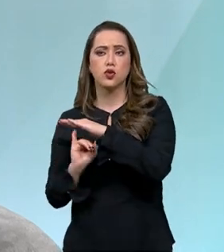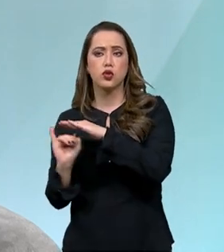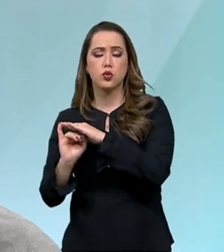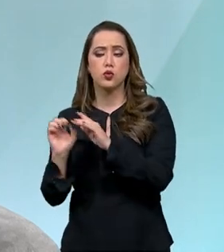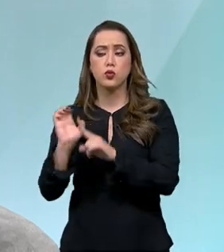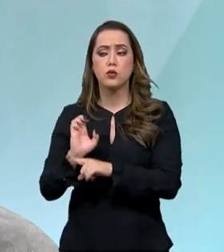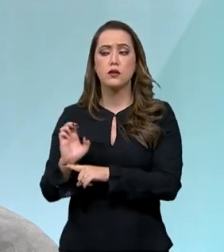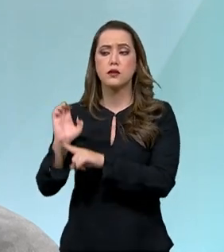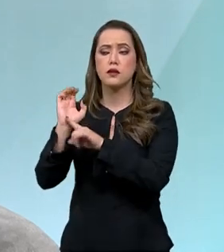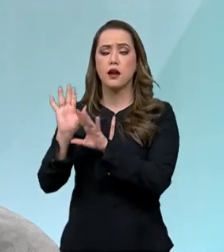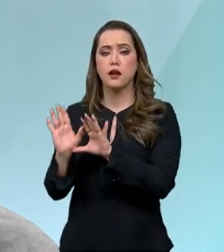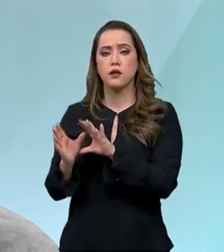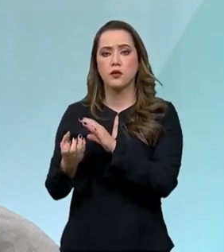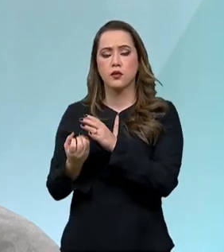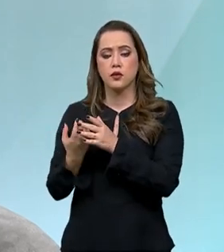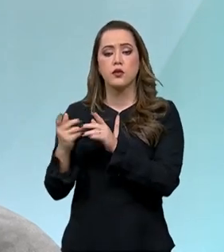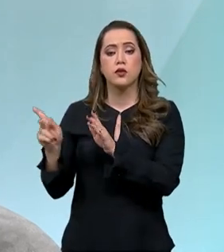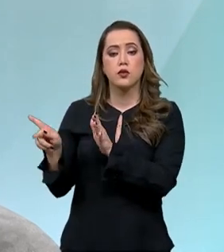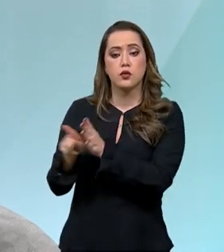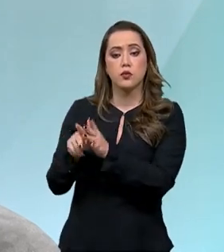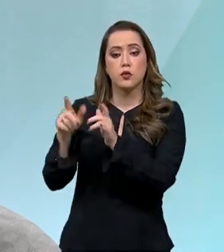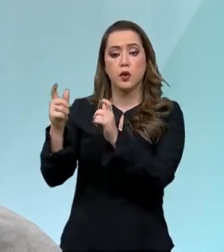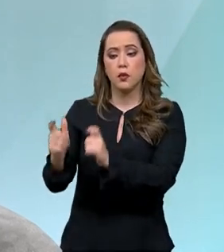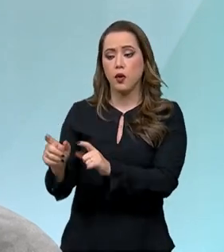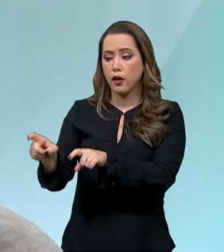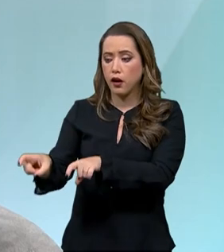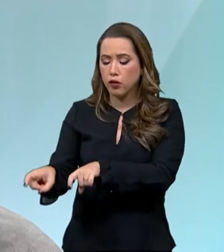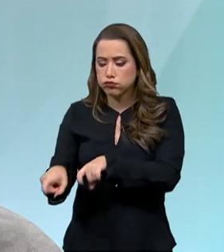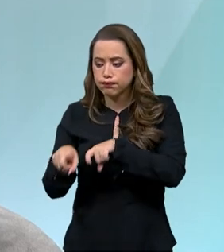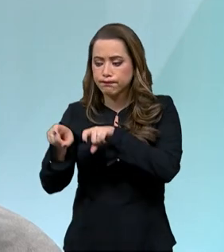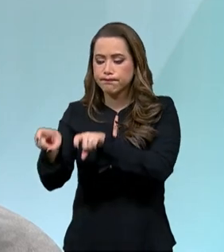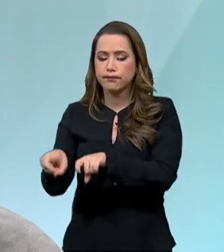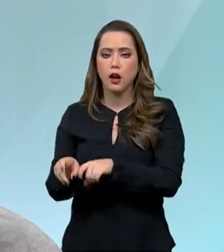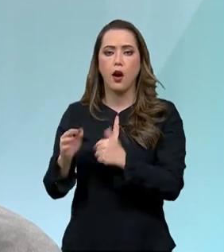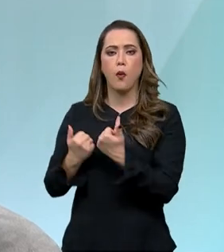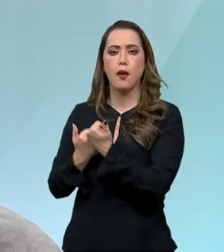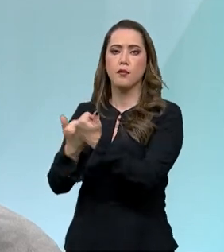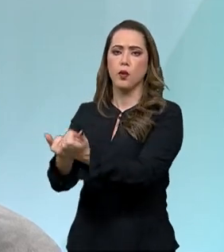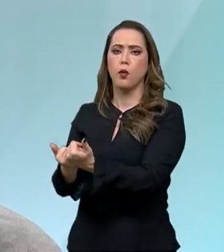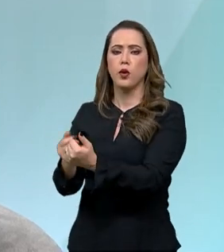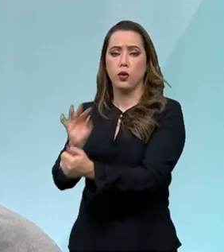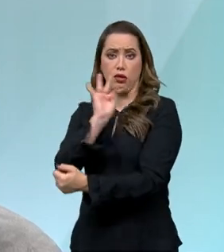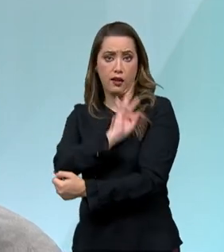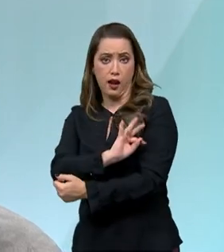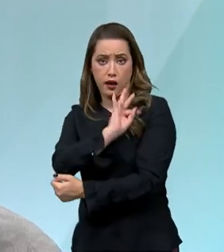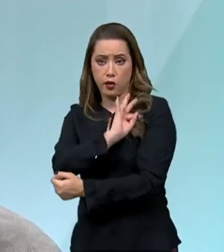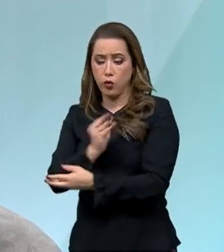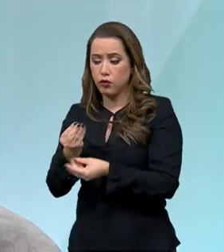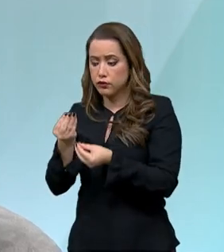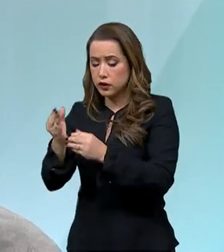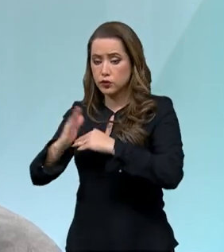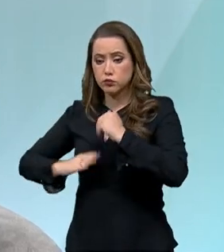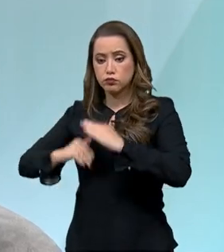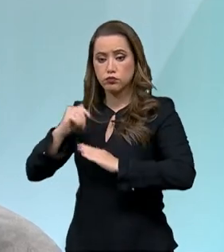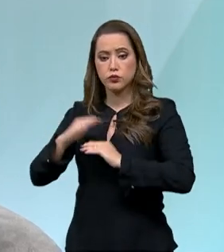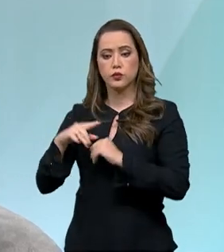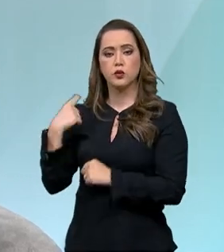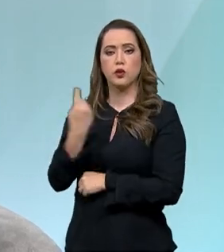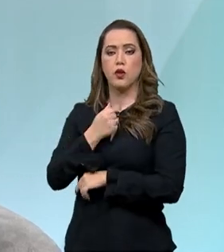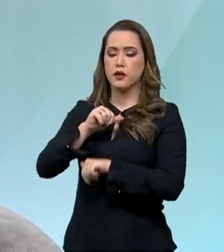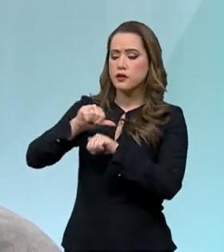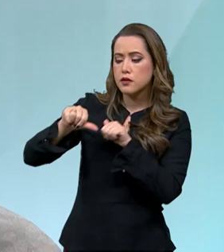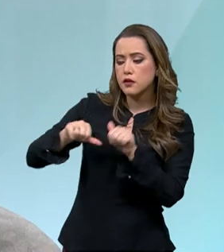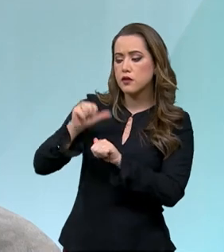o setor produtivo, o produtor, a assistência técnica e extensão rural, nós transformamos o Brasil de um país que